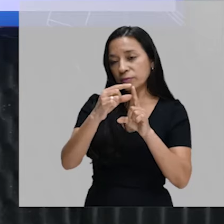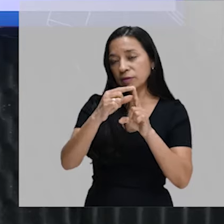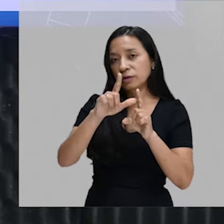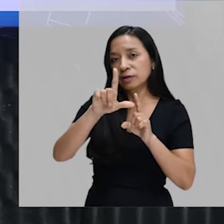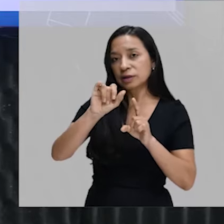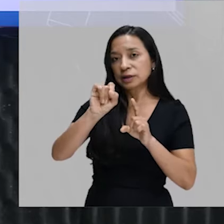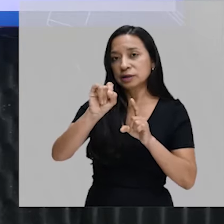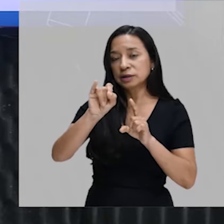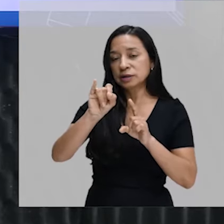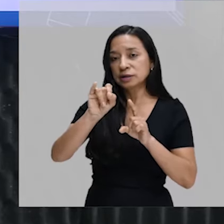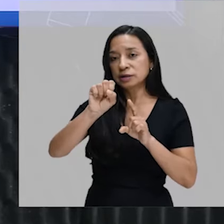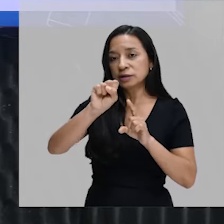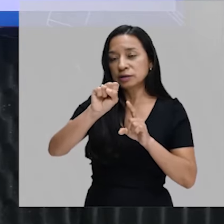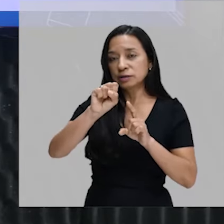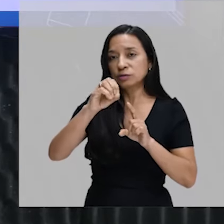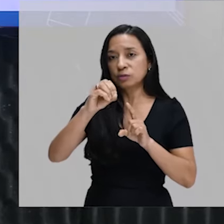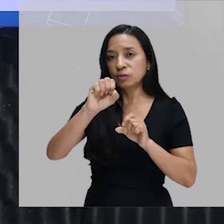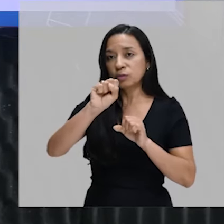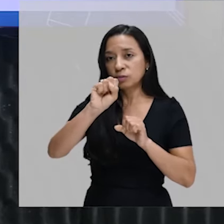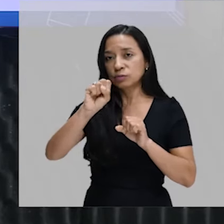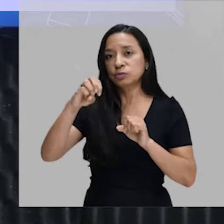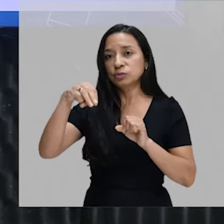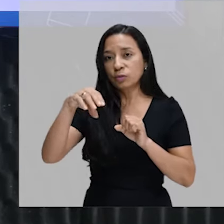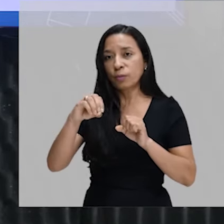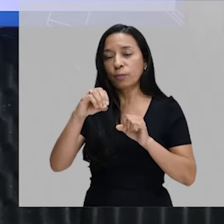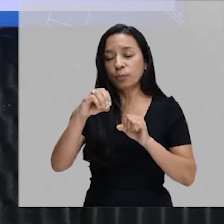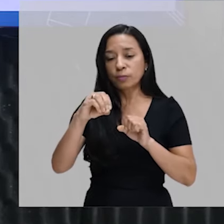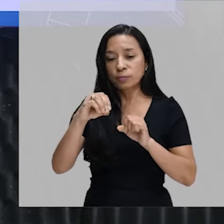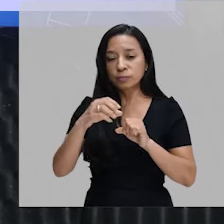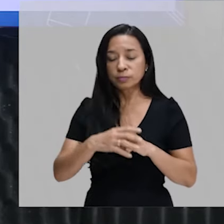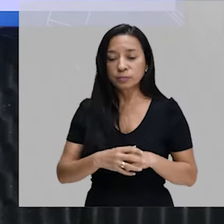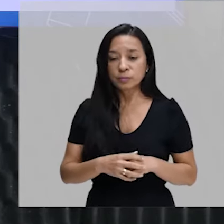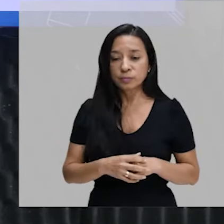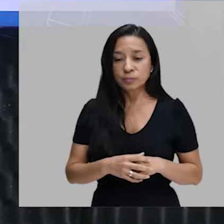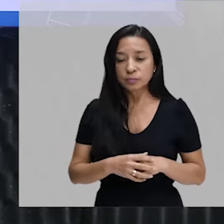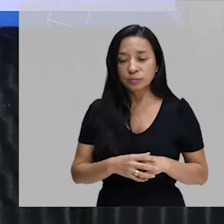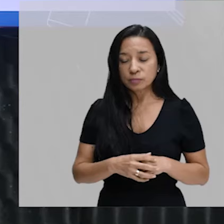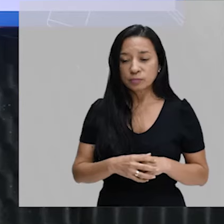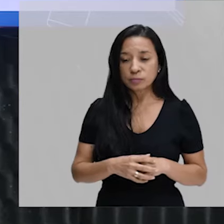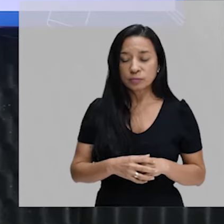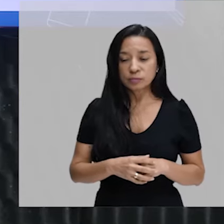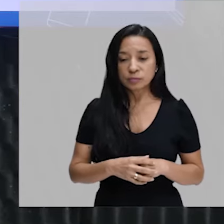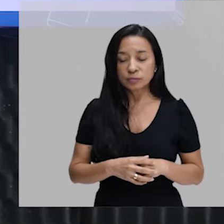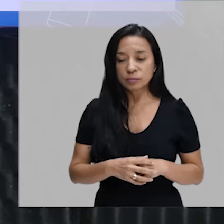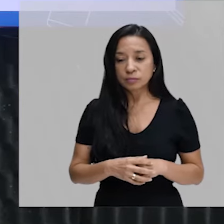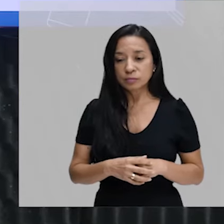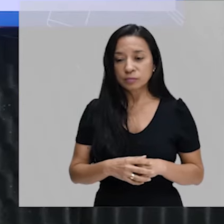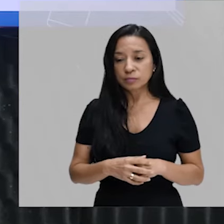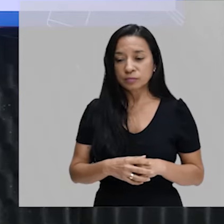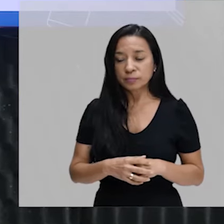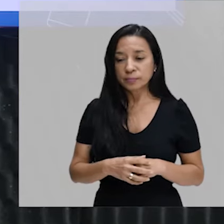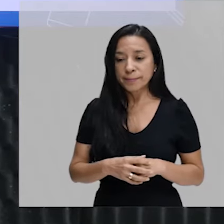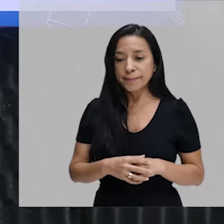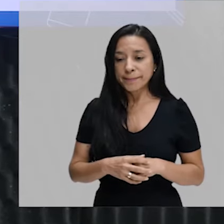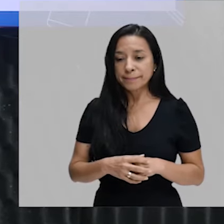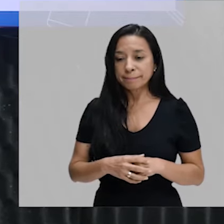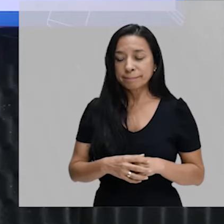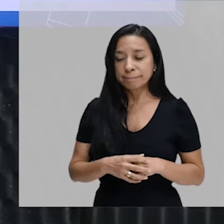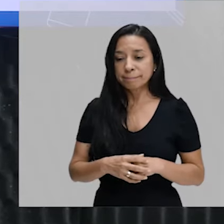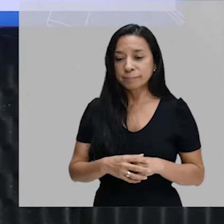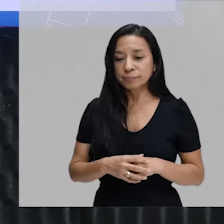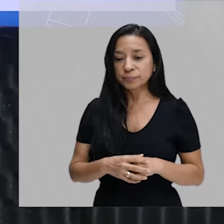lisossomo. Está certo? Então, tanto no processo de autofagia quanto na heterofagia, os